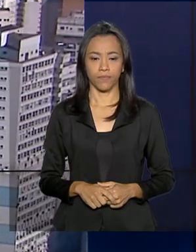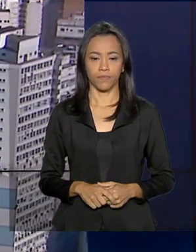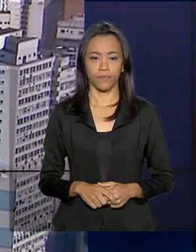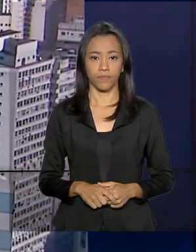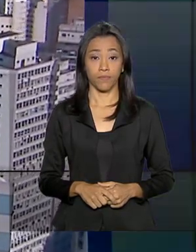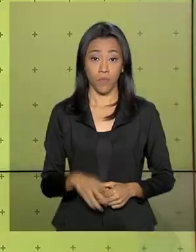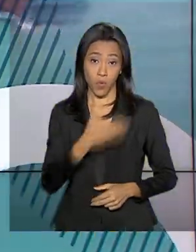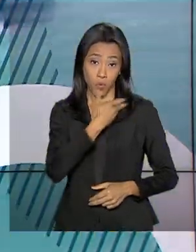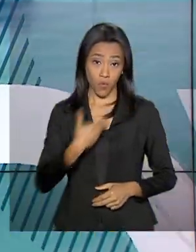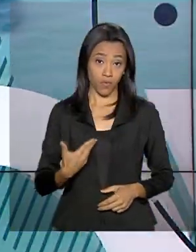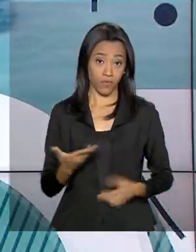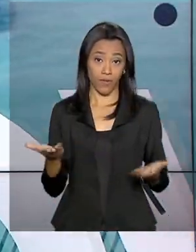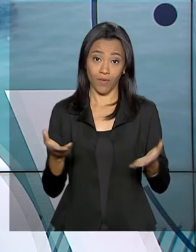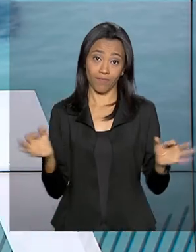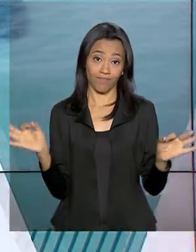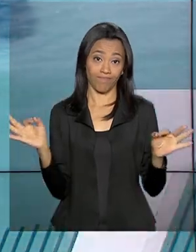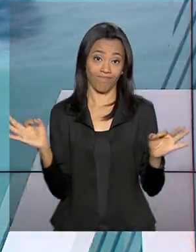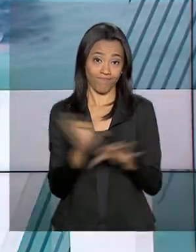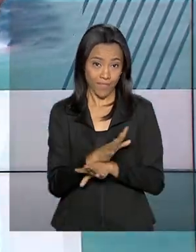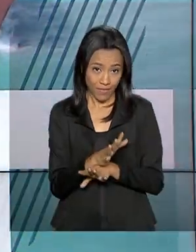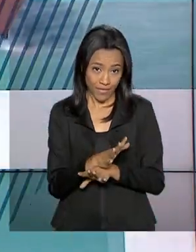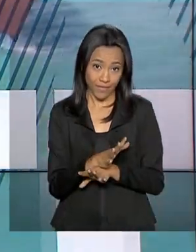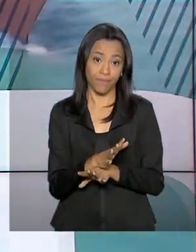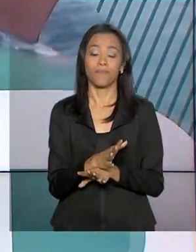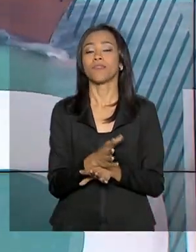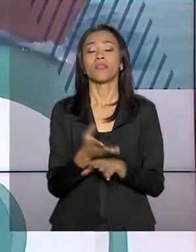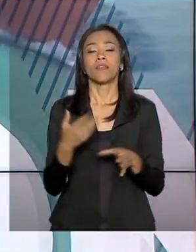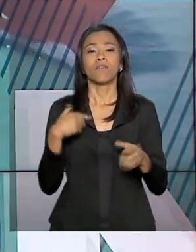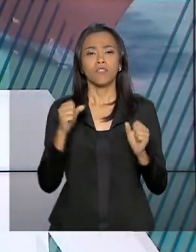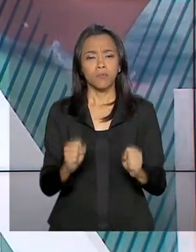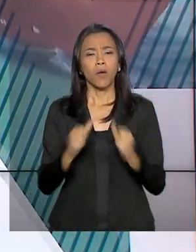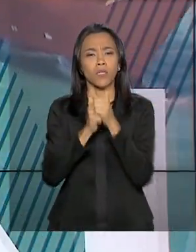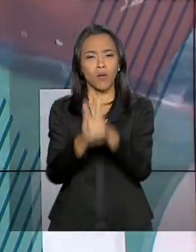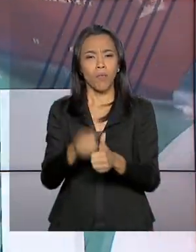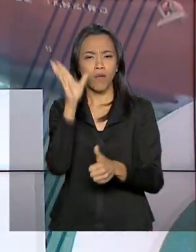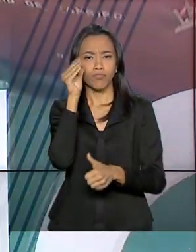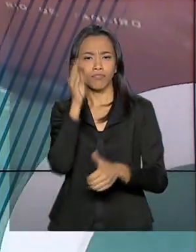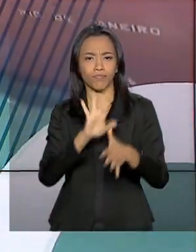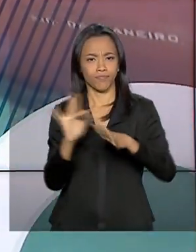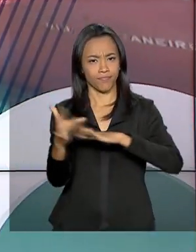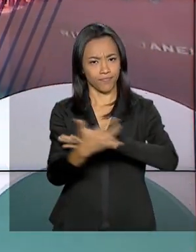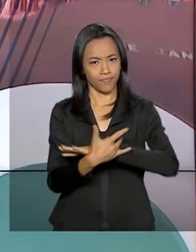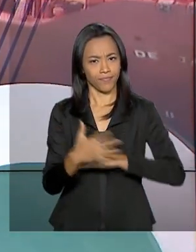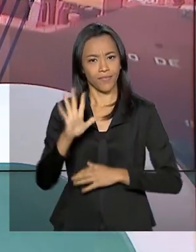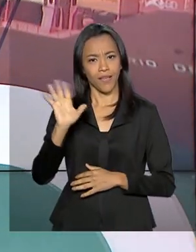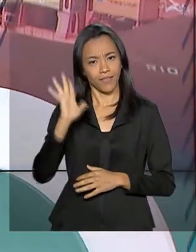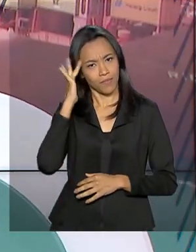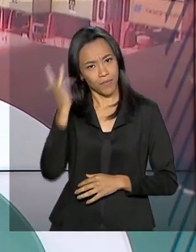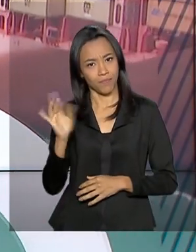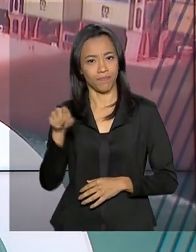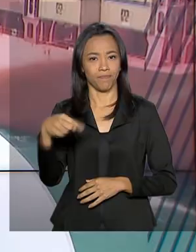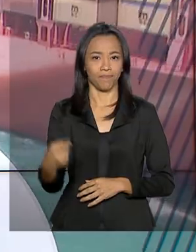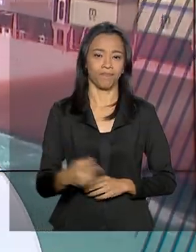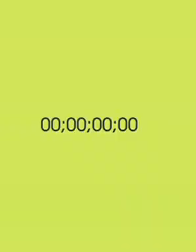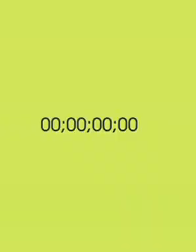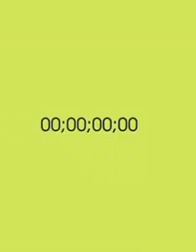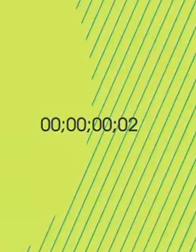O governo agora termina aqui e você pode nos acompanhar também pelas redes sociais. Até a próxima edição.